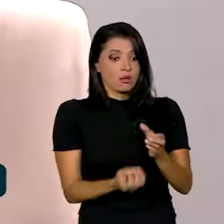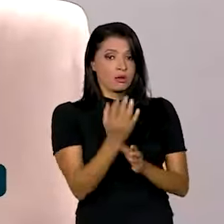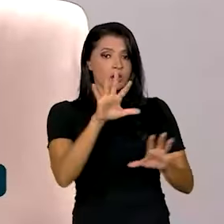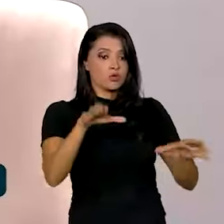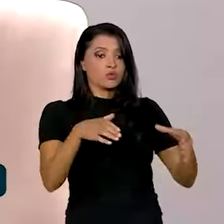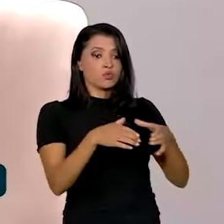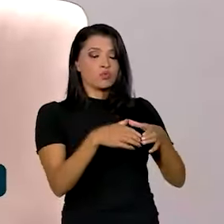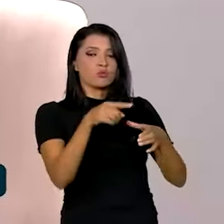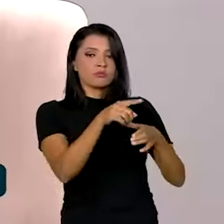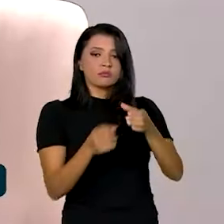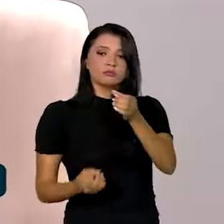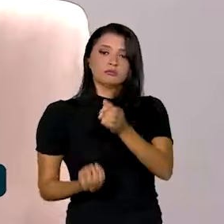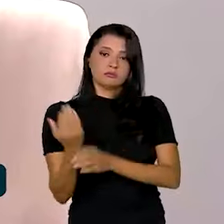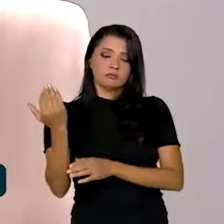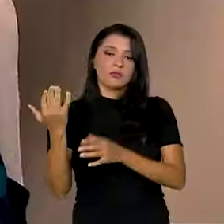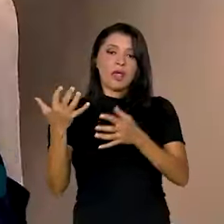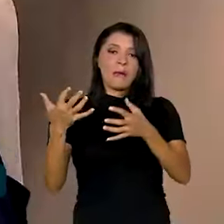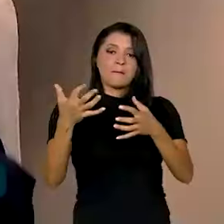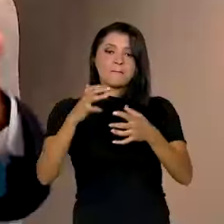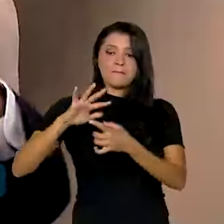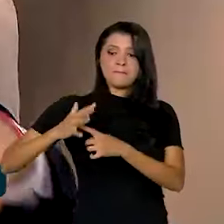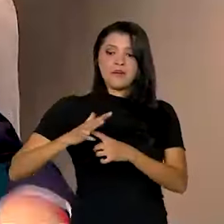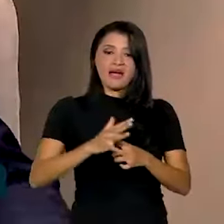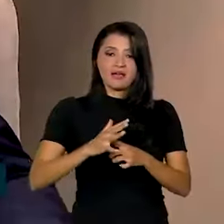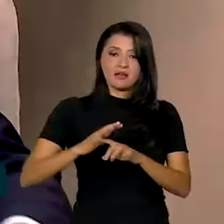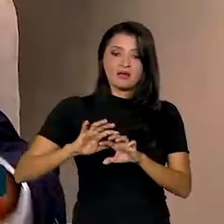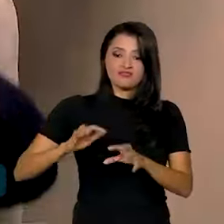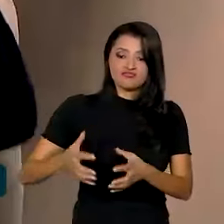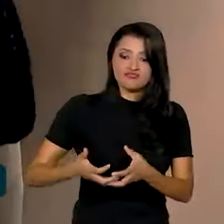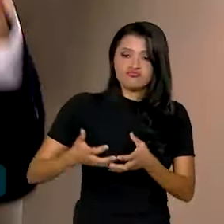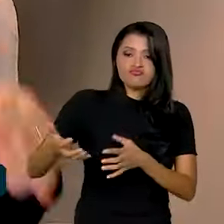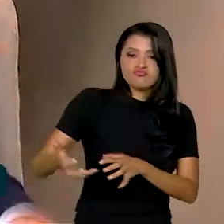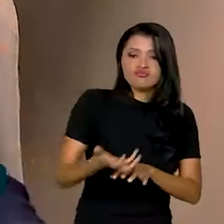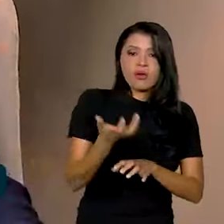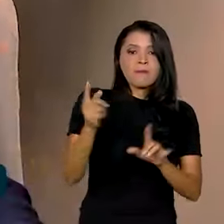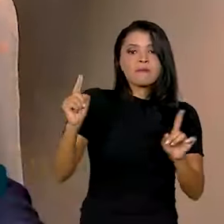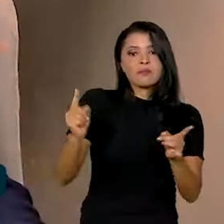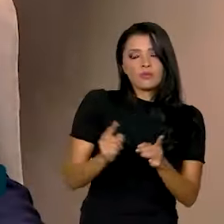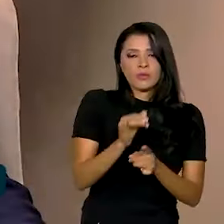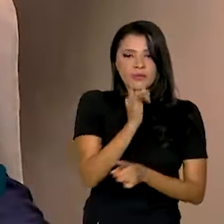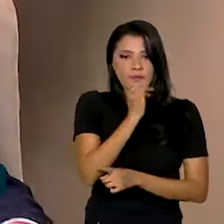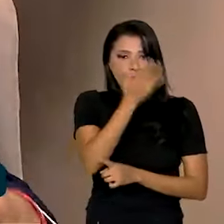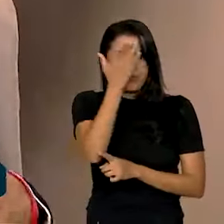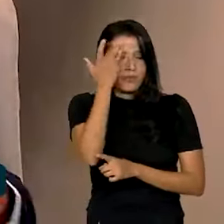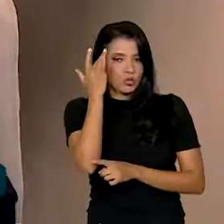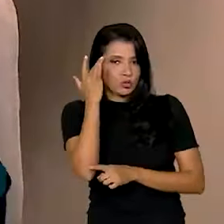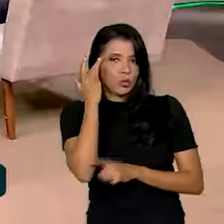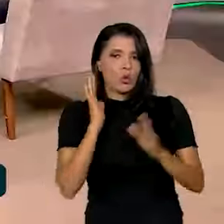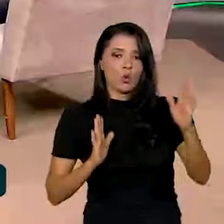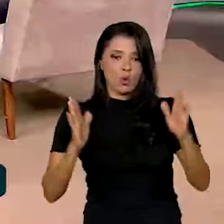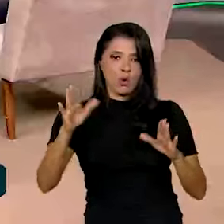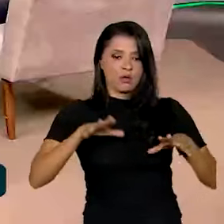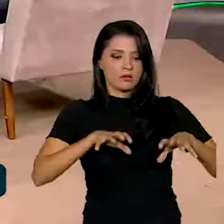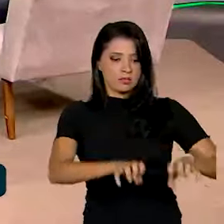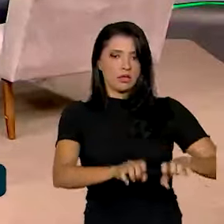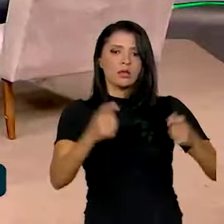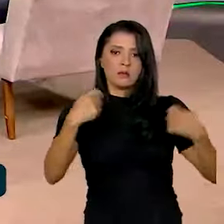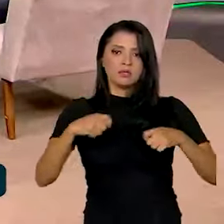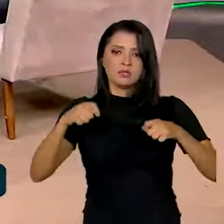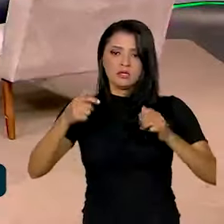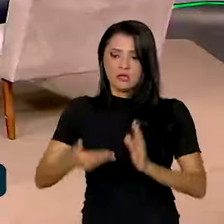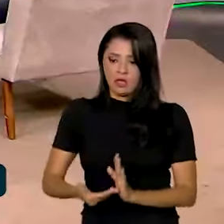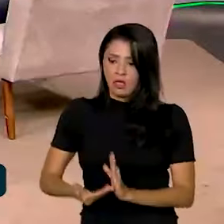a produção de máquinas menores no Brasil. Por exemplo, a pessoa que produz açaí, ela precisa de um elevador para